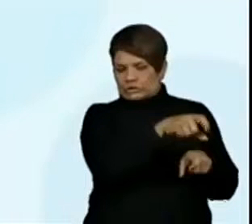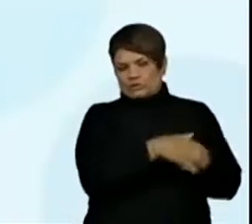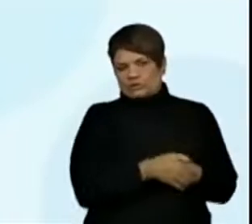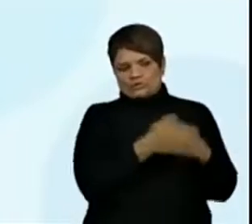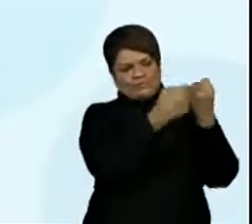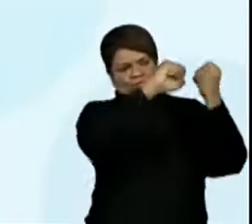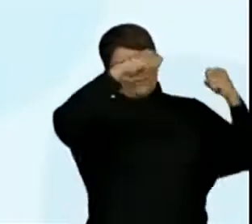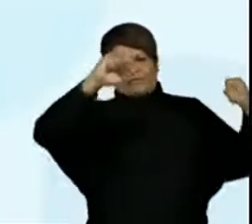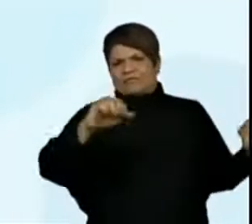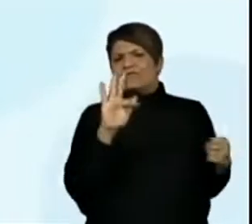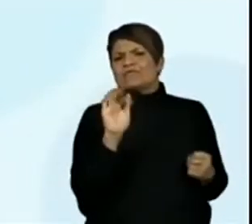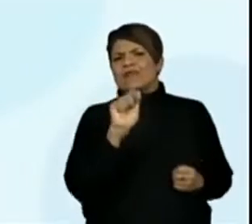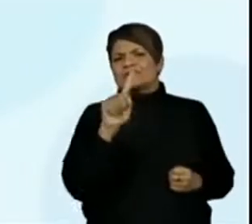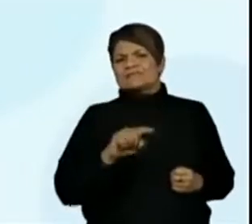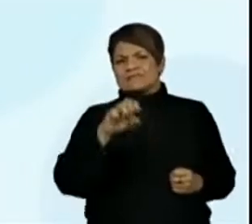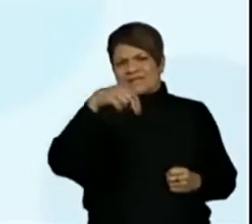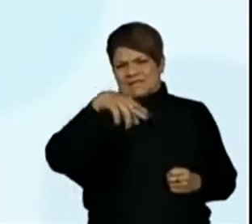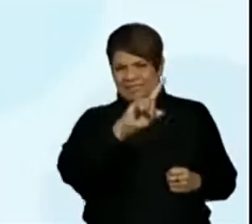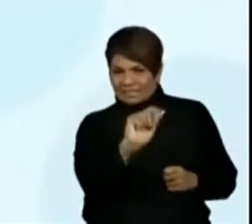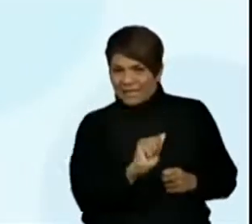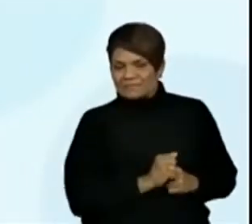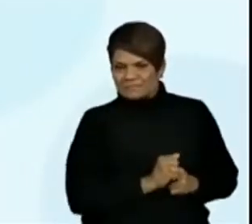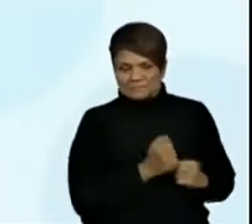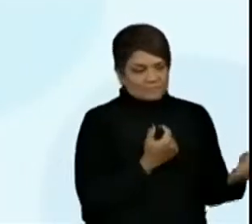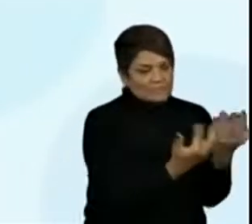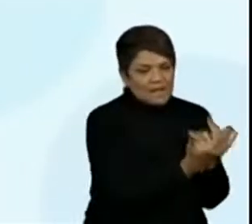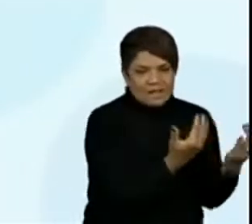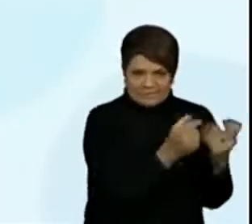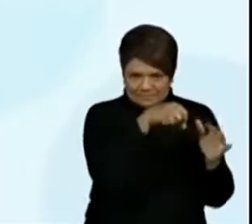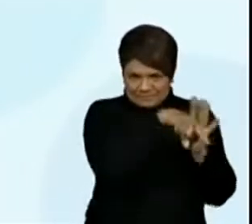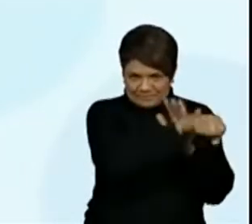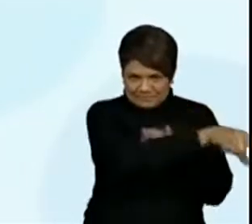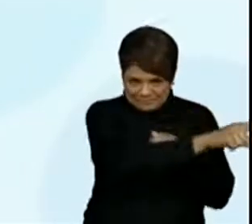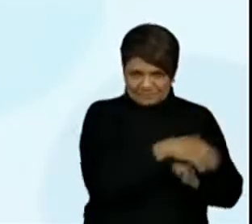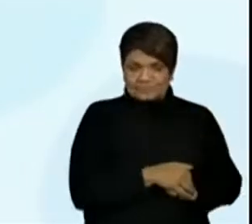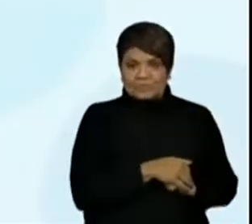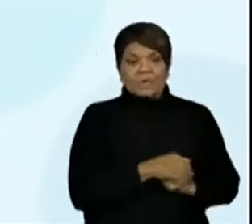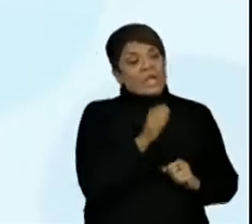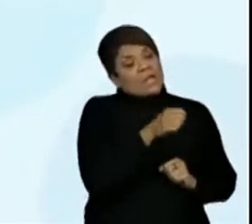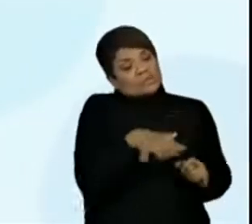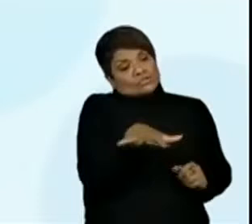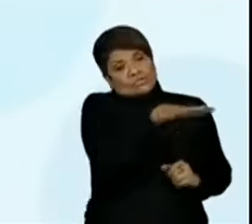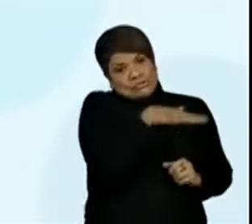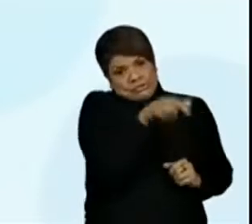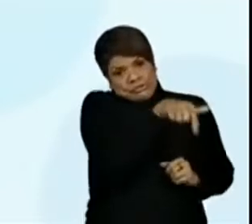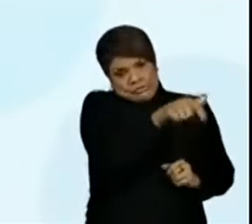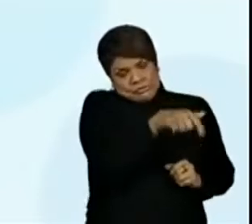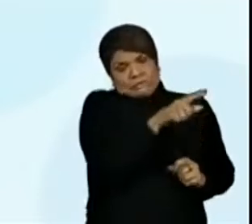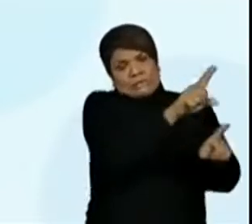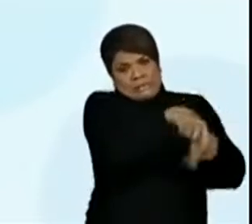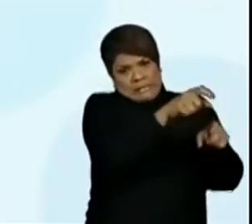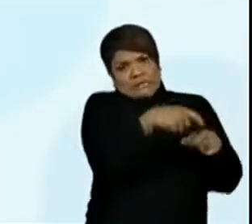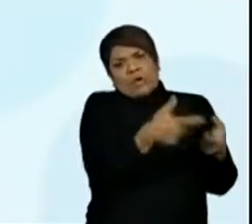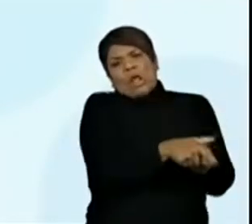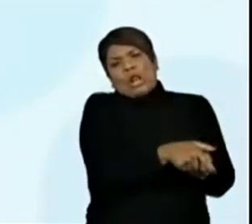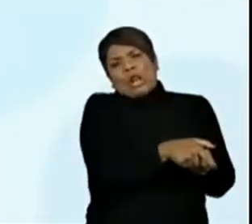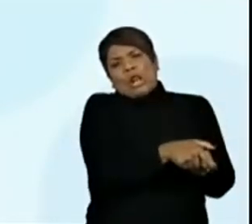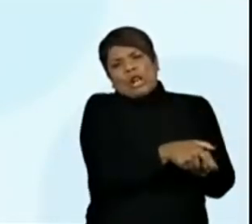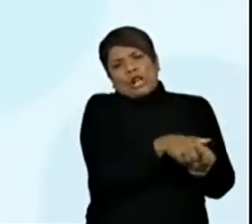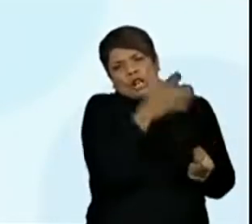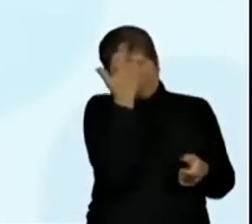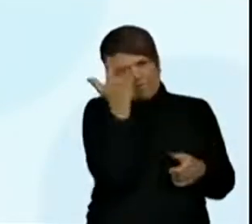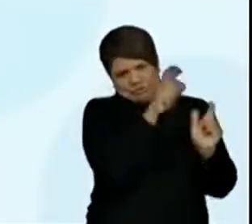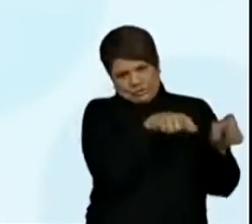fazendas e plantações. Geralmente no campo tem poucas pessoas. E lá nós temos